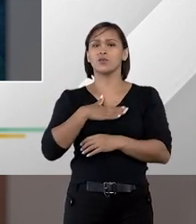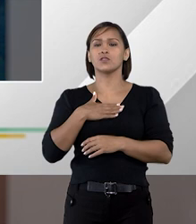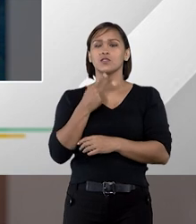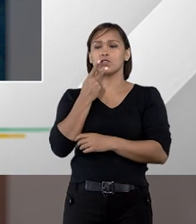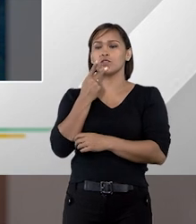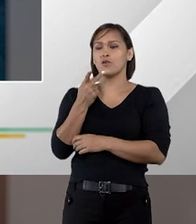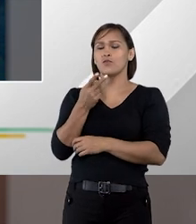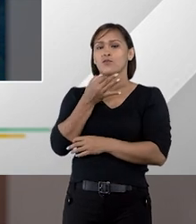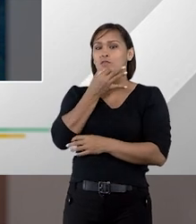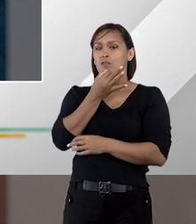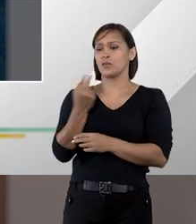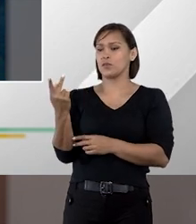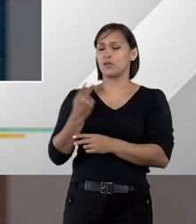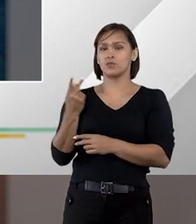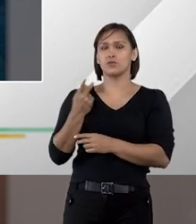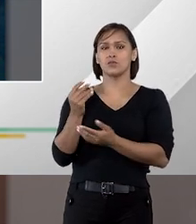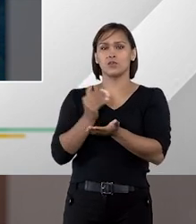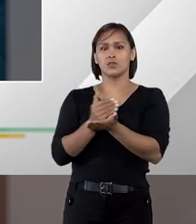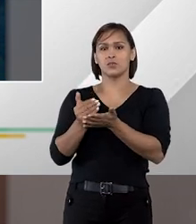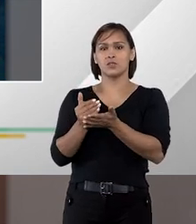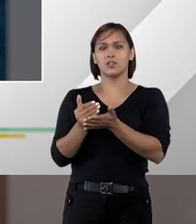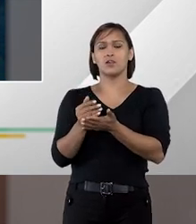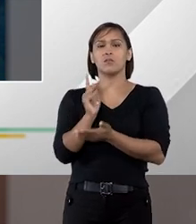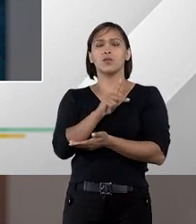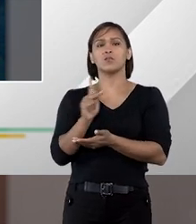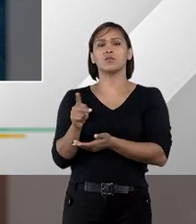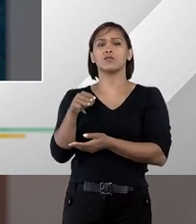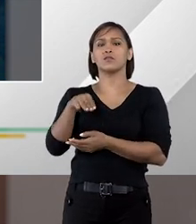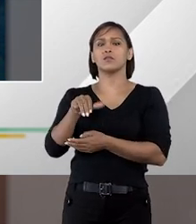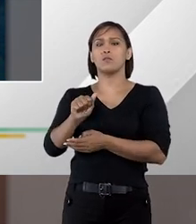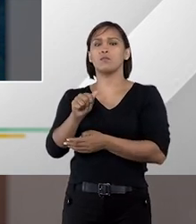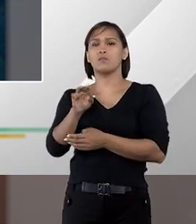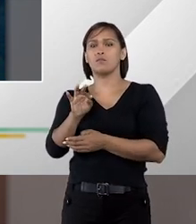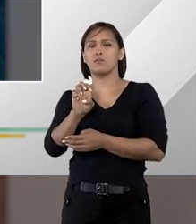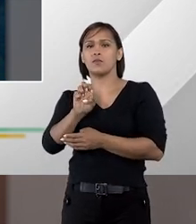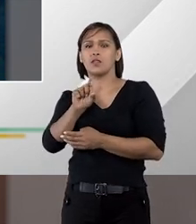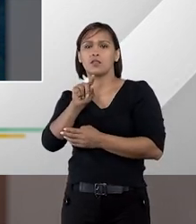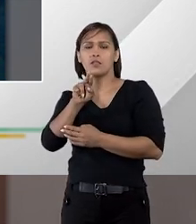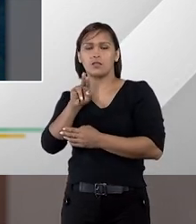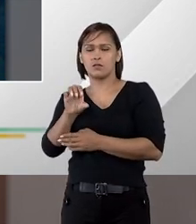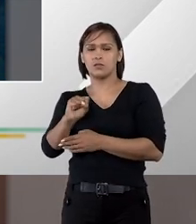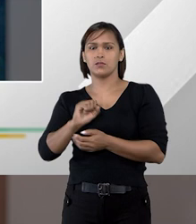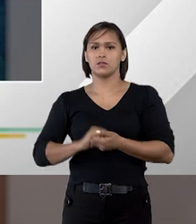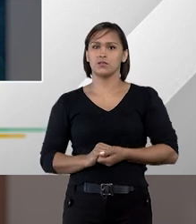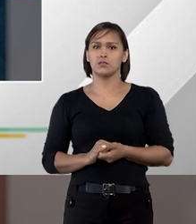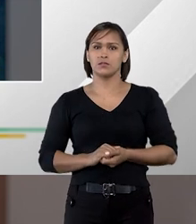eu gostaria de ouvir então a opinião de vocês dois começando pelo professor Matheus por favor